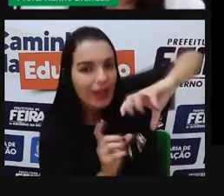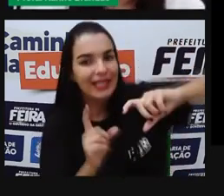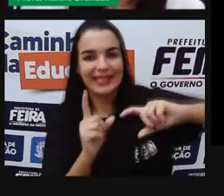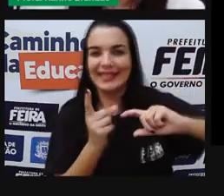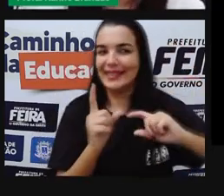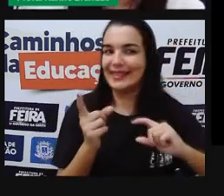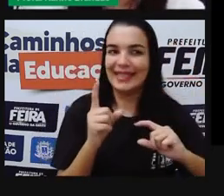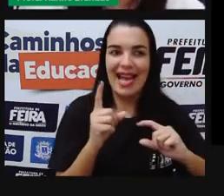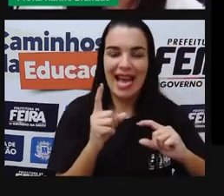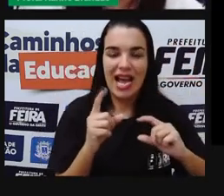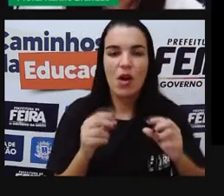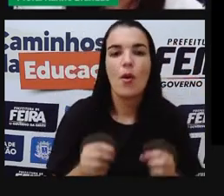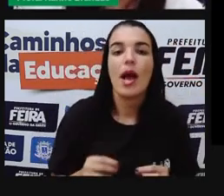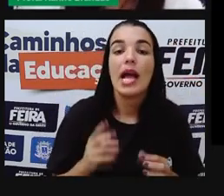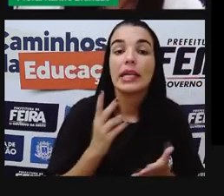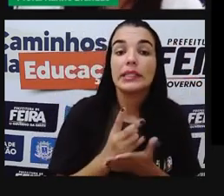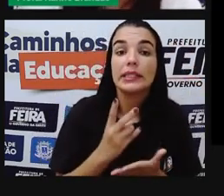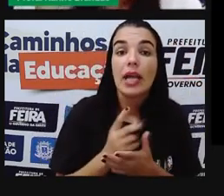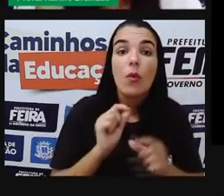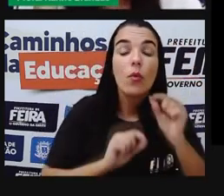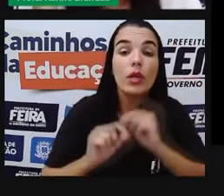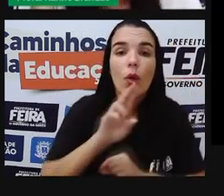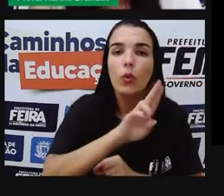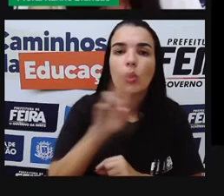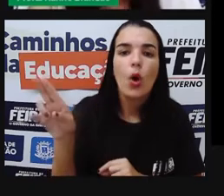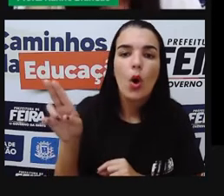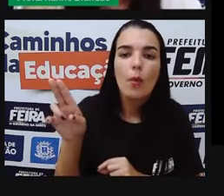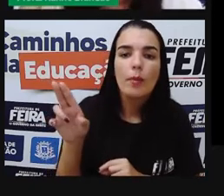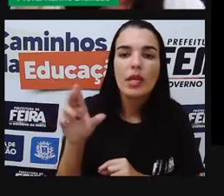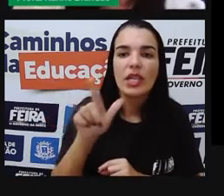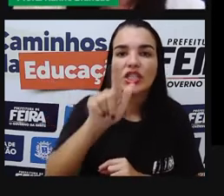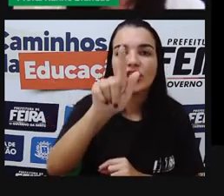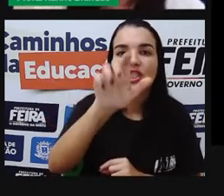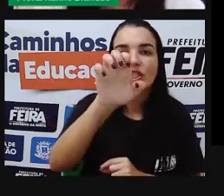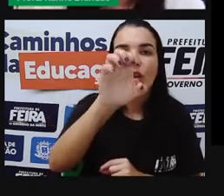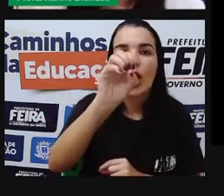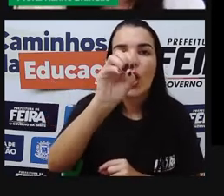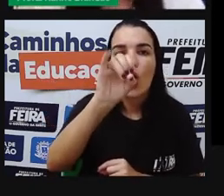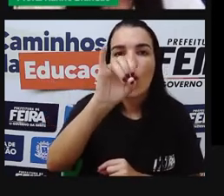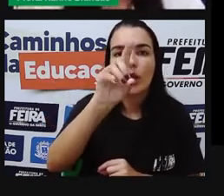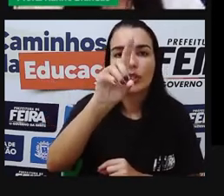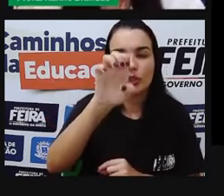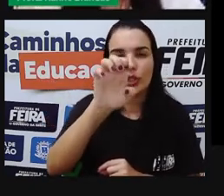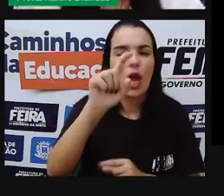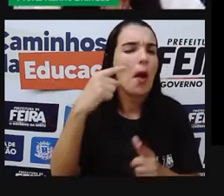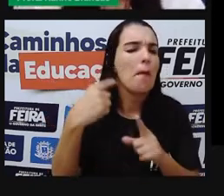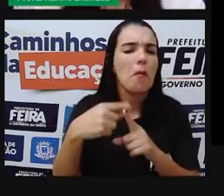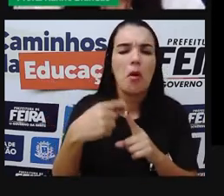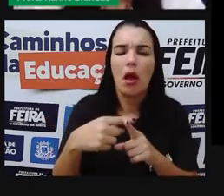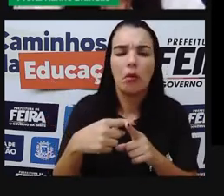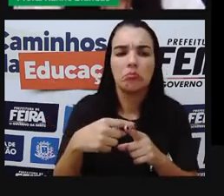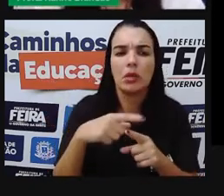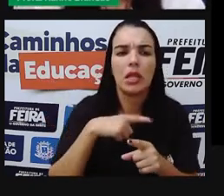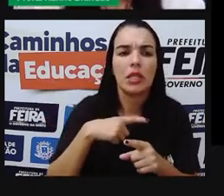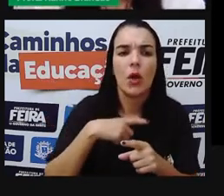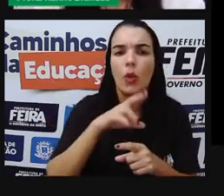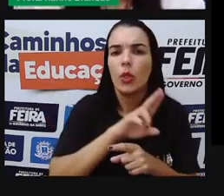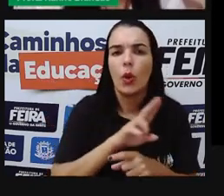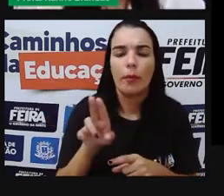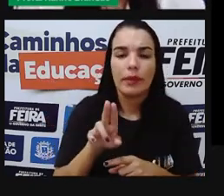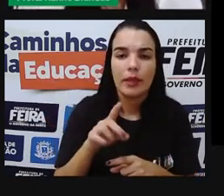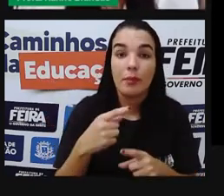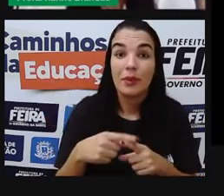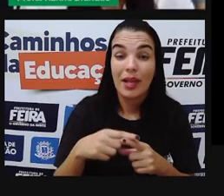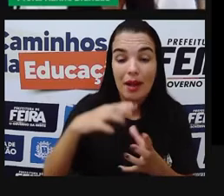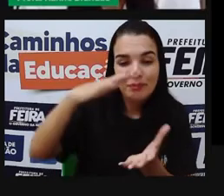da Terra, né? É chamada, a forma da Terra é chamada de geóide. Por que geóide? Porque ela